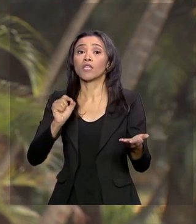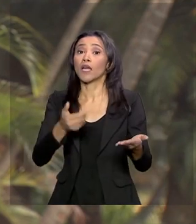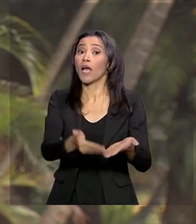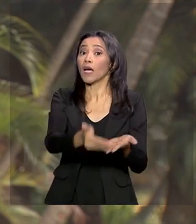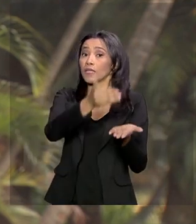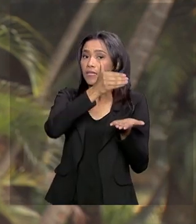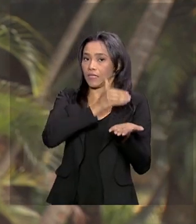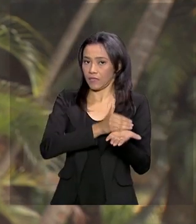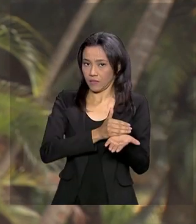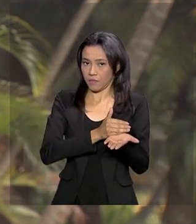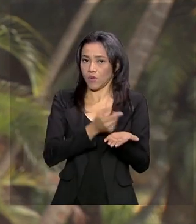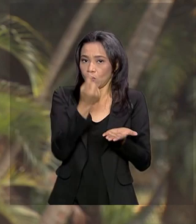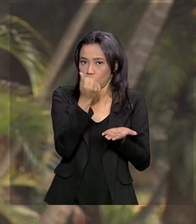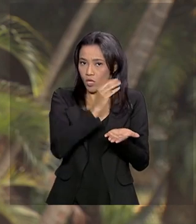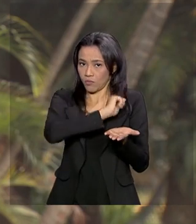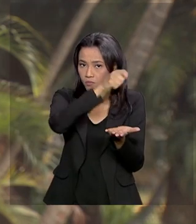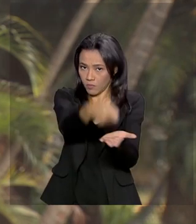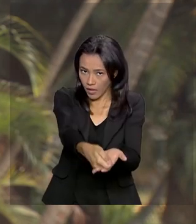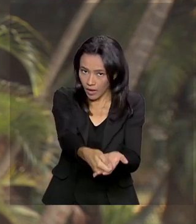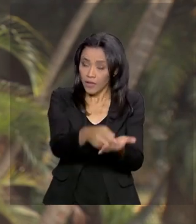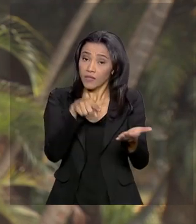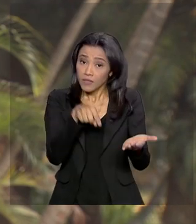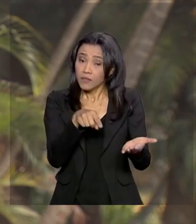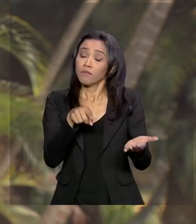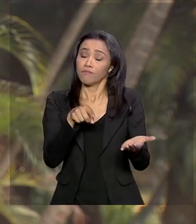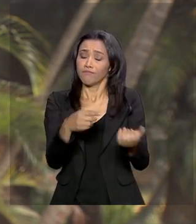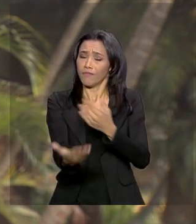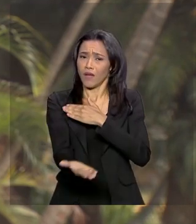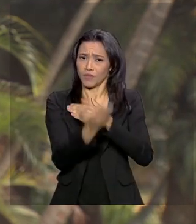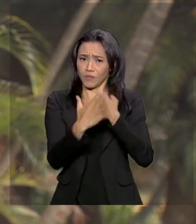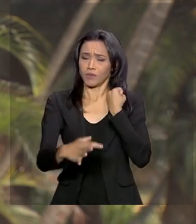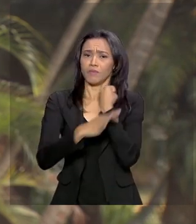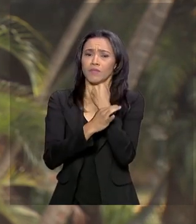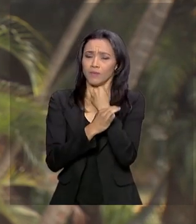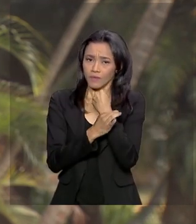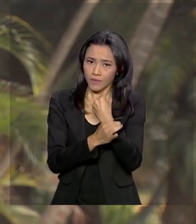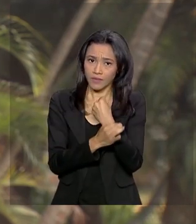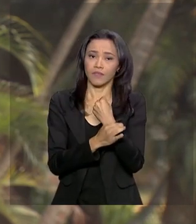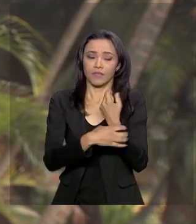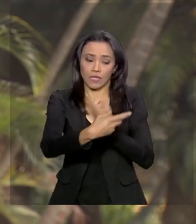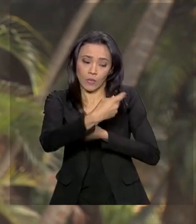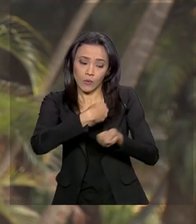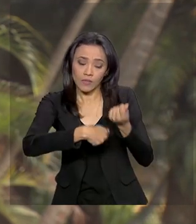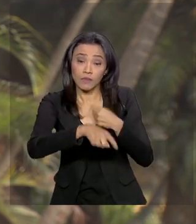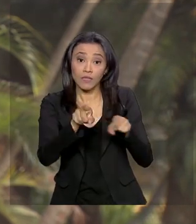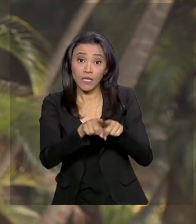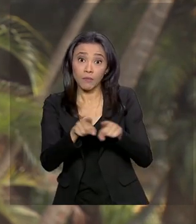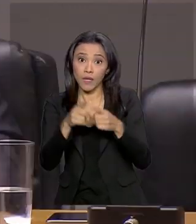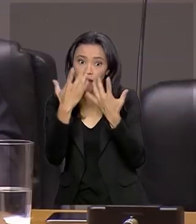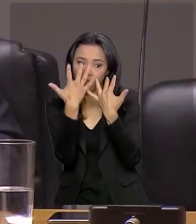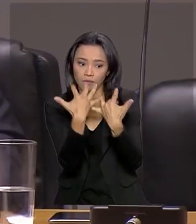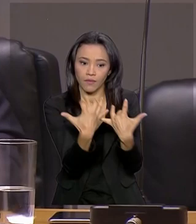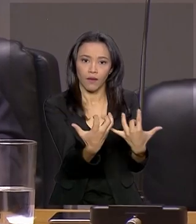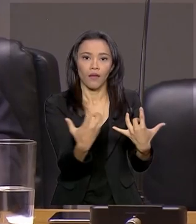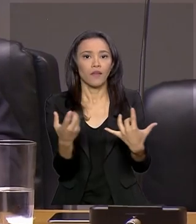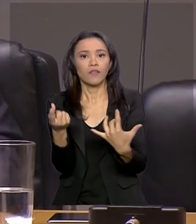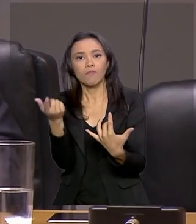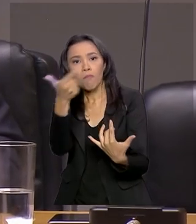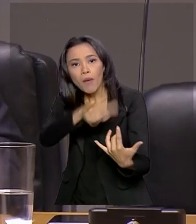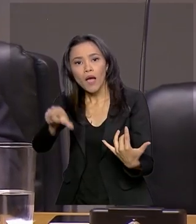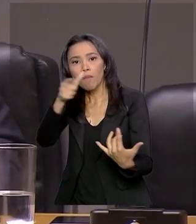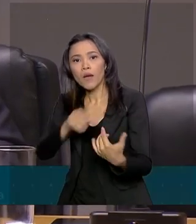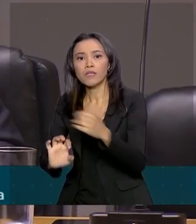pagamento. A ideia é dar mais tranquilidade e segurança na negociação do título, além de atrair investimentos. Estamos dando